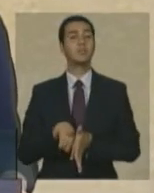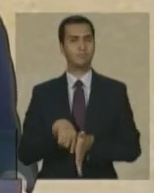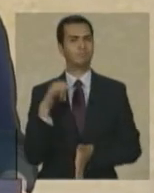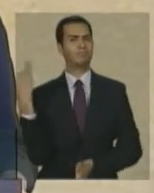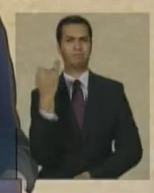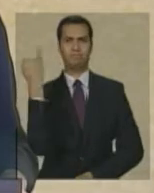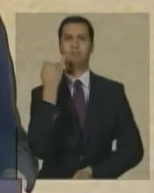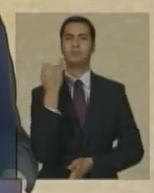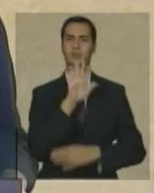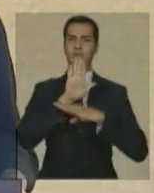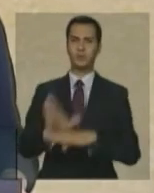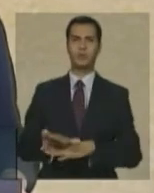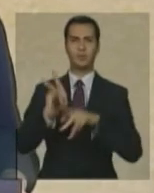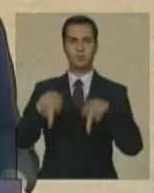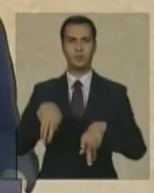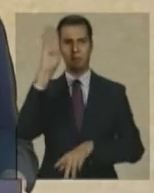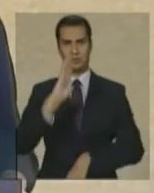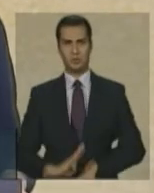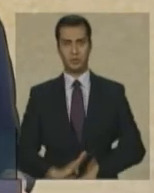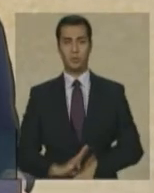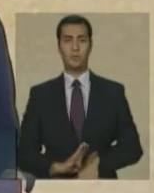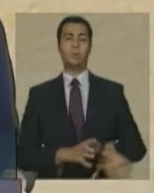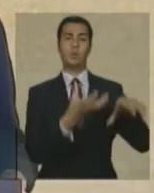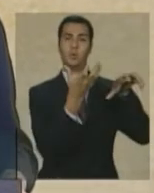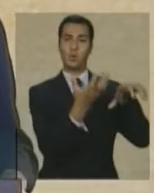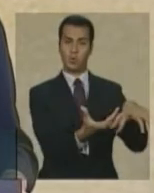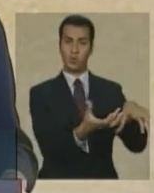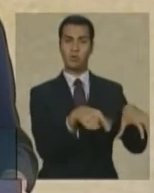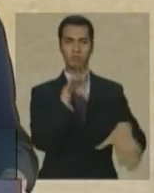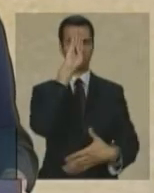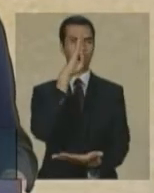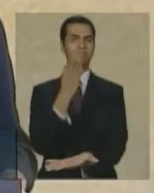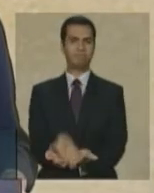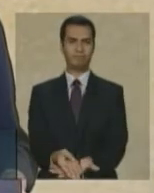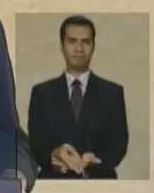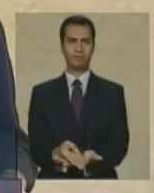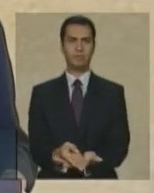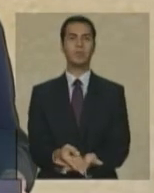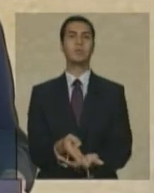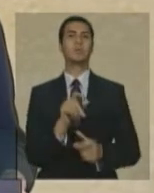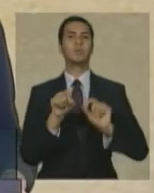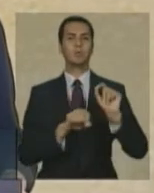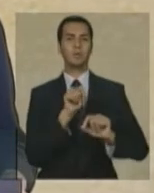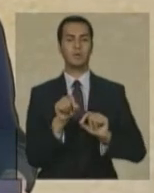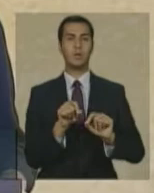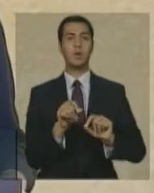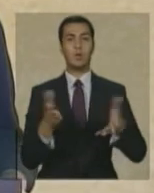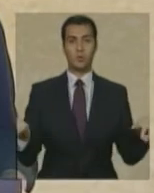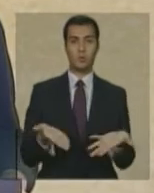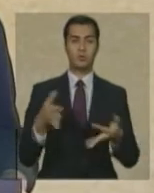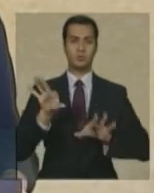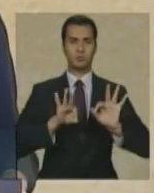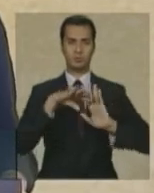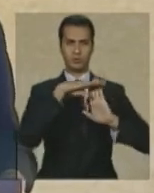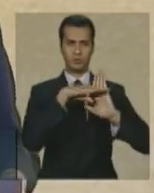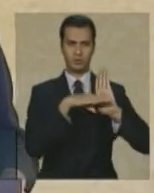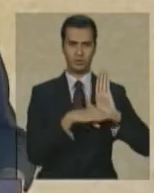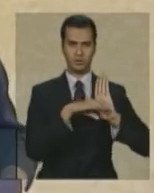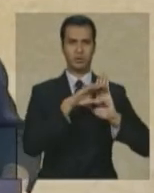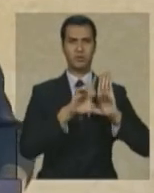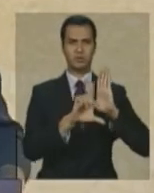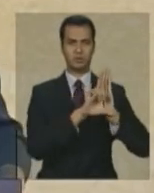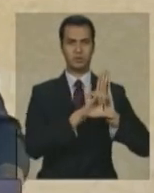brasileiros o congresso nacional reconheceu isto pois o projeto que hoje sancionamos foi